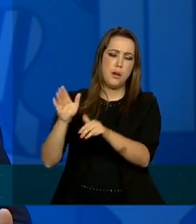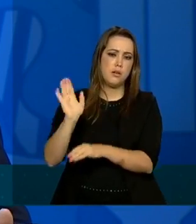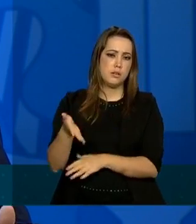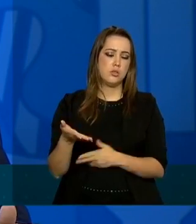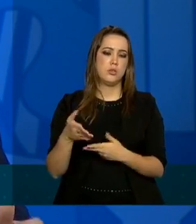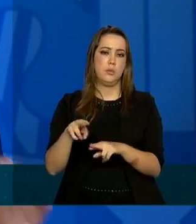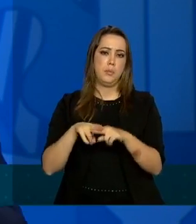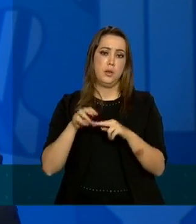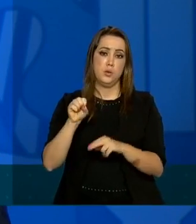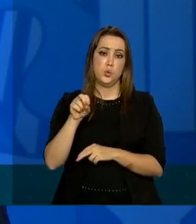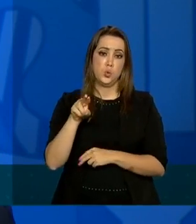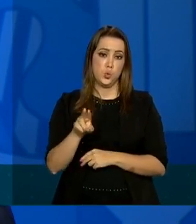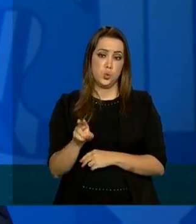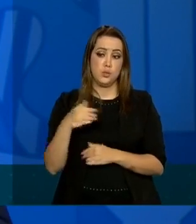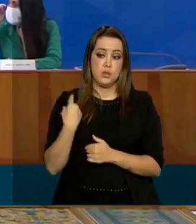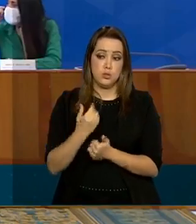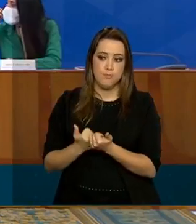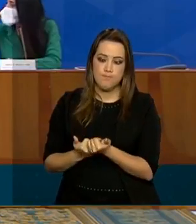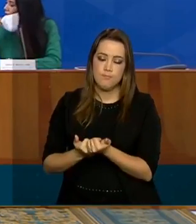o sistema único de saúde